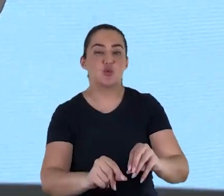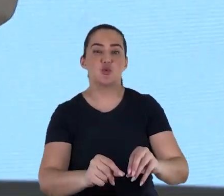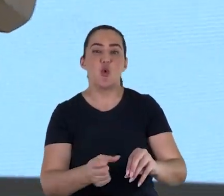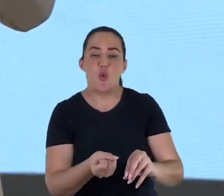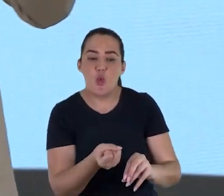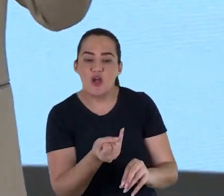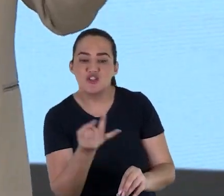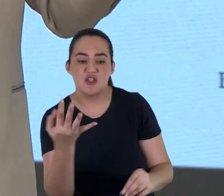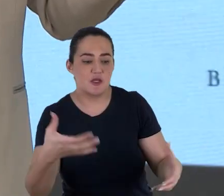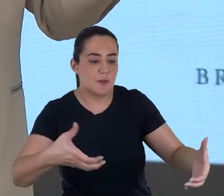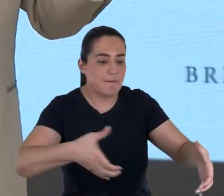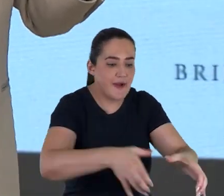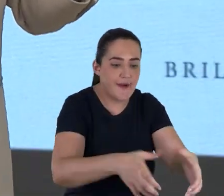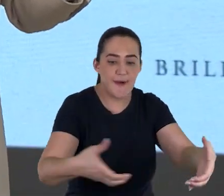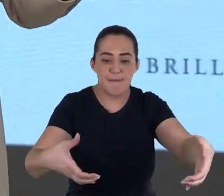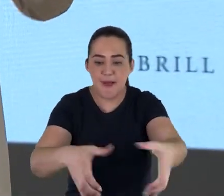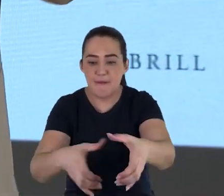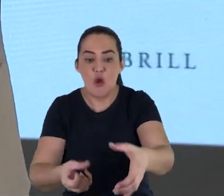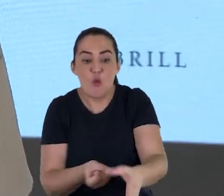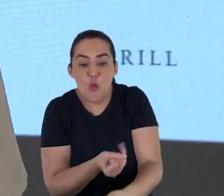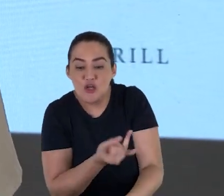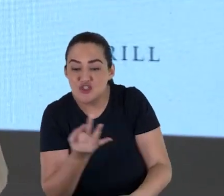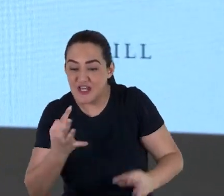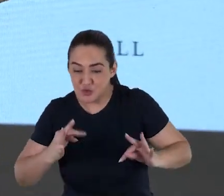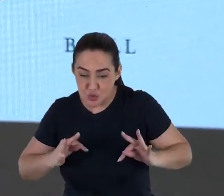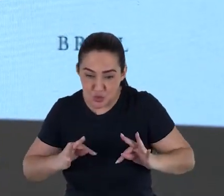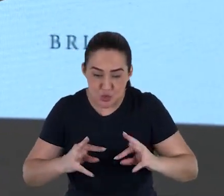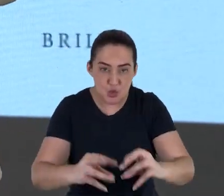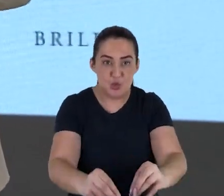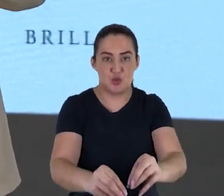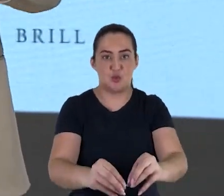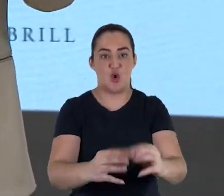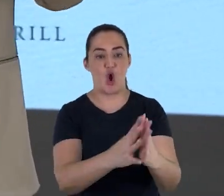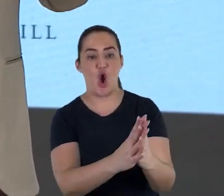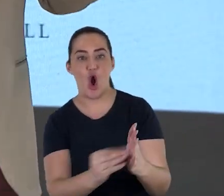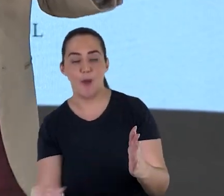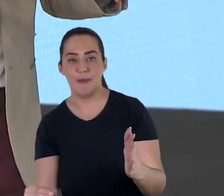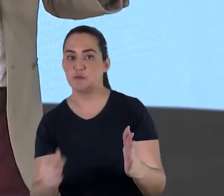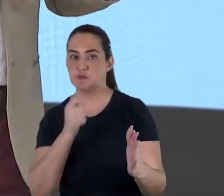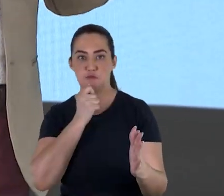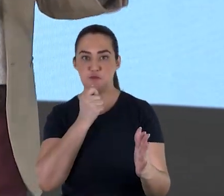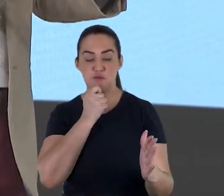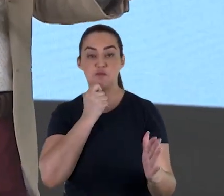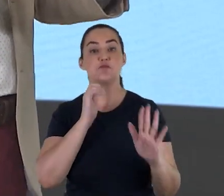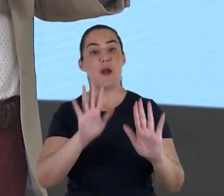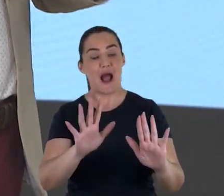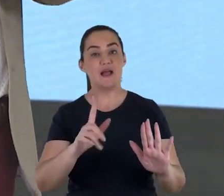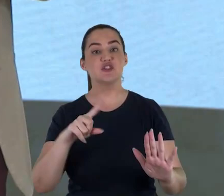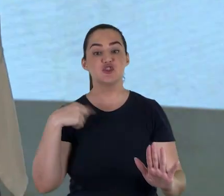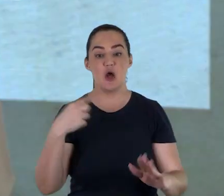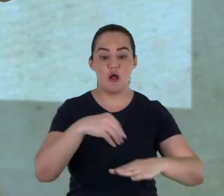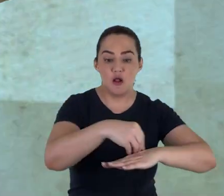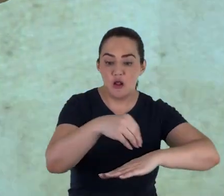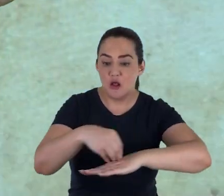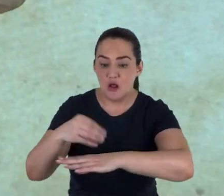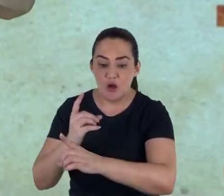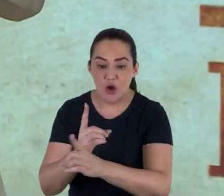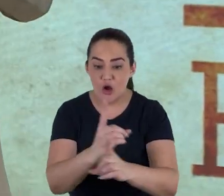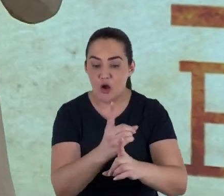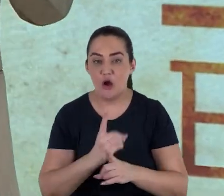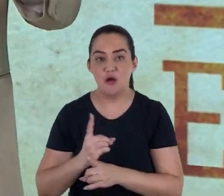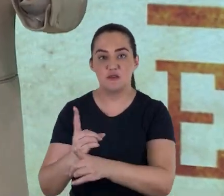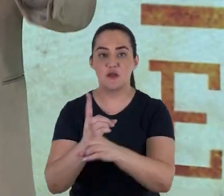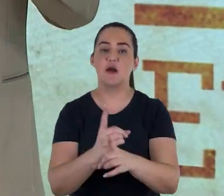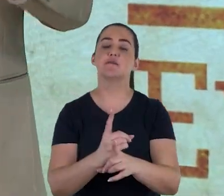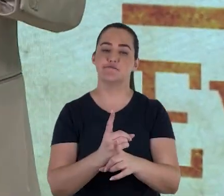de pergaminhos que haviam sido produzidos ali em Qumran, a evidência mostra, através dessa comparação,